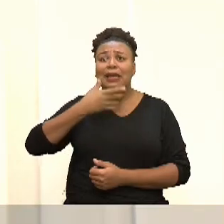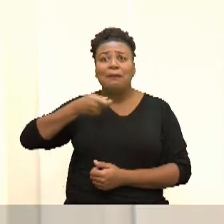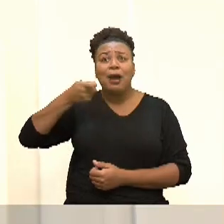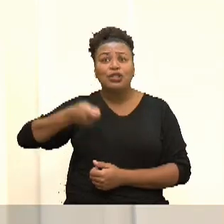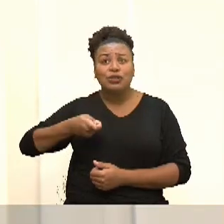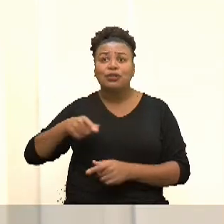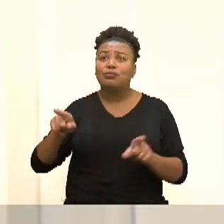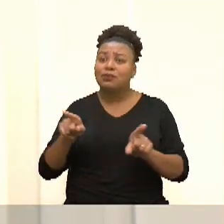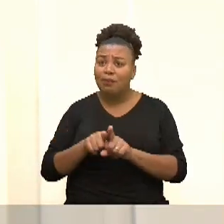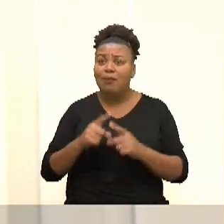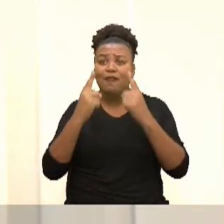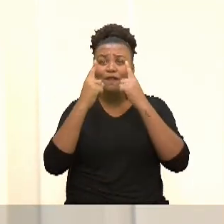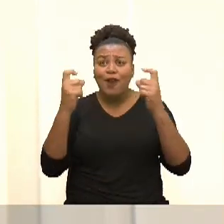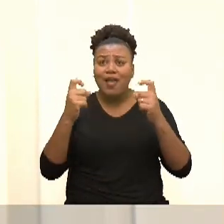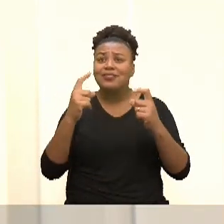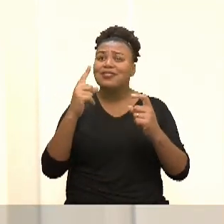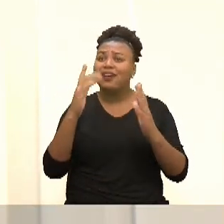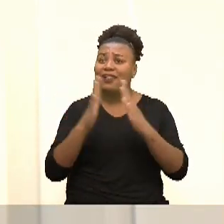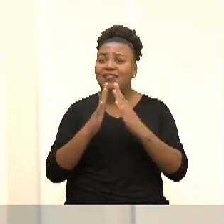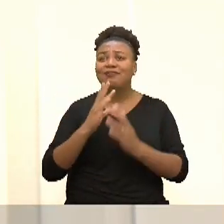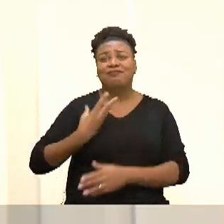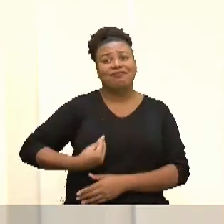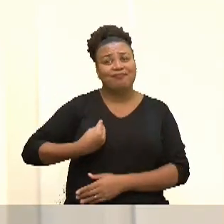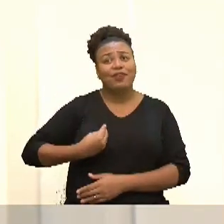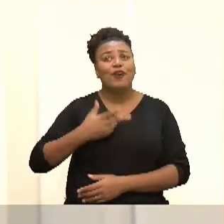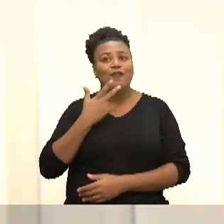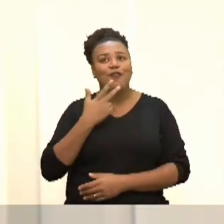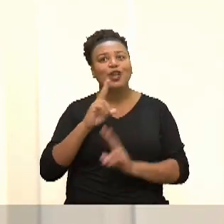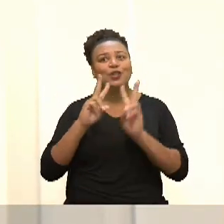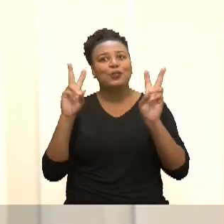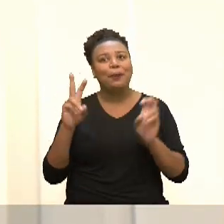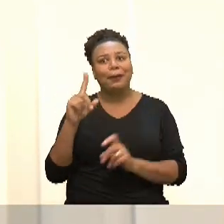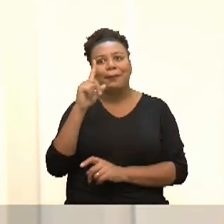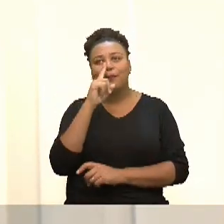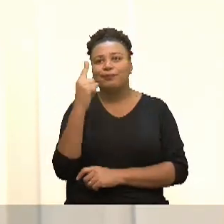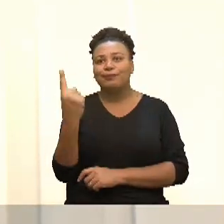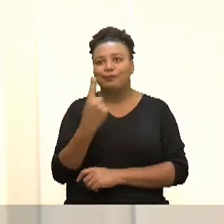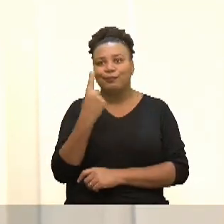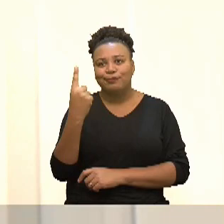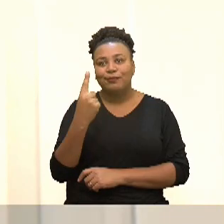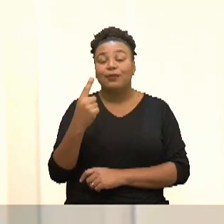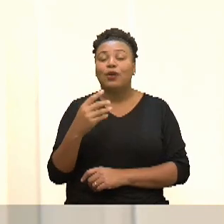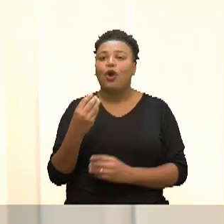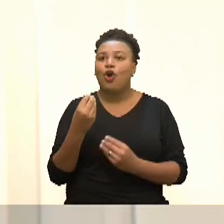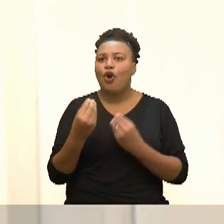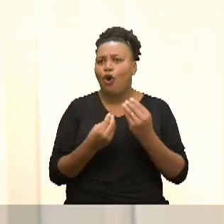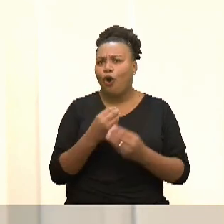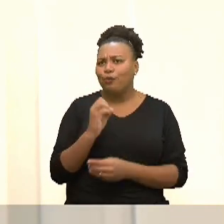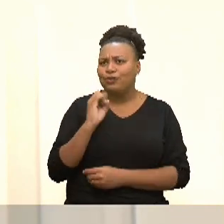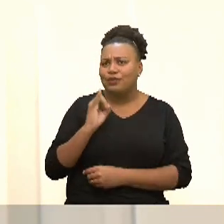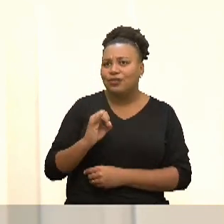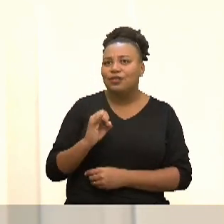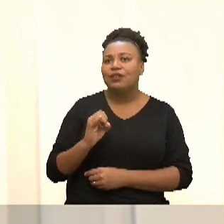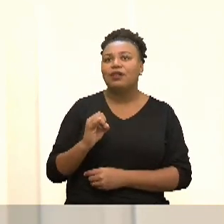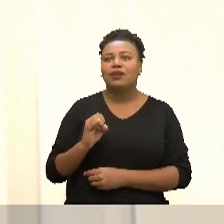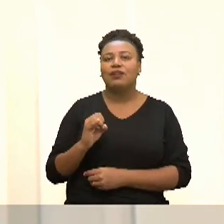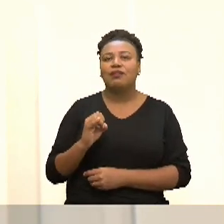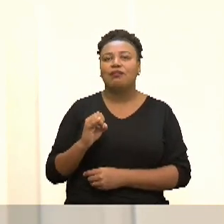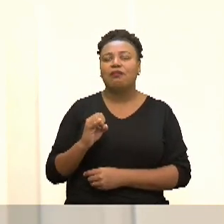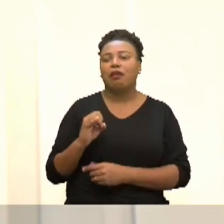violência doméstica muito presente quando a gente fala de maternidade solo. Então, como se fosse uma